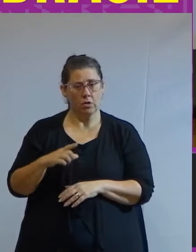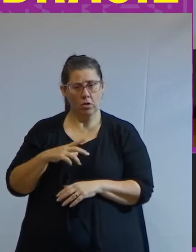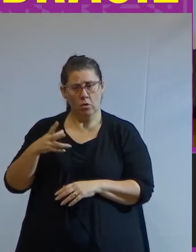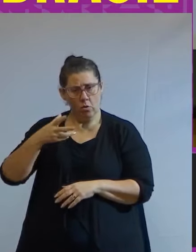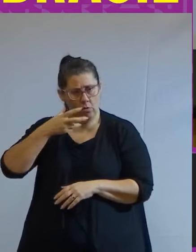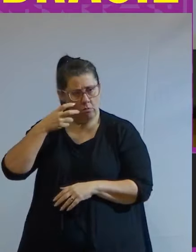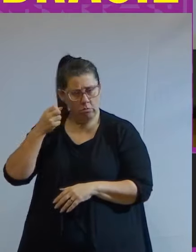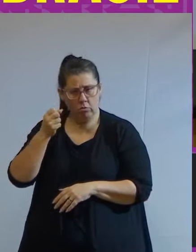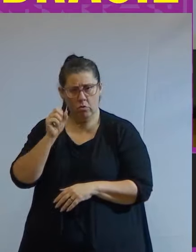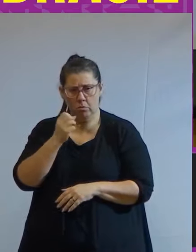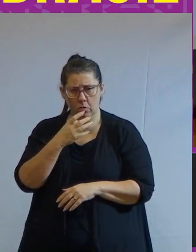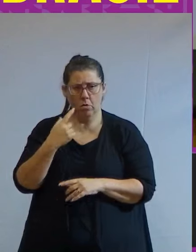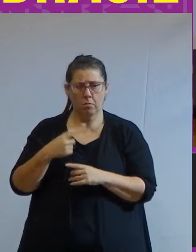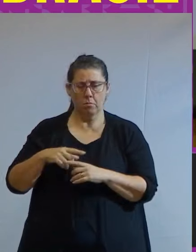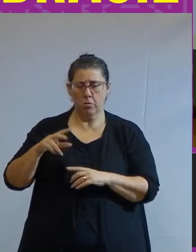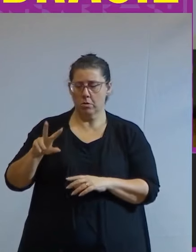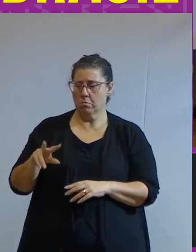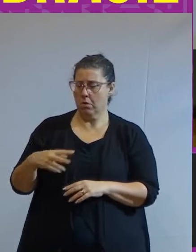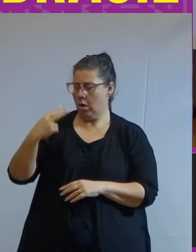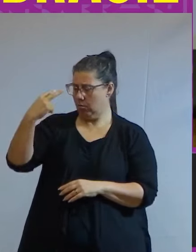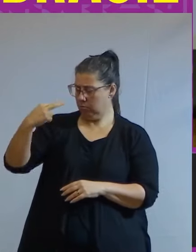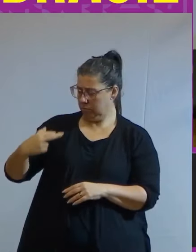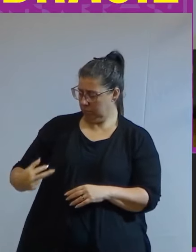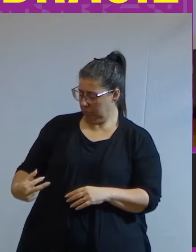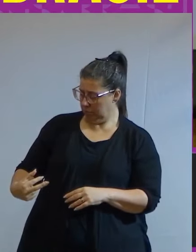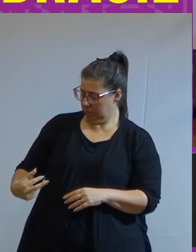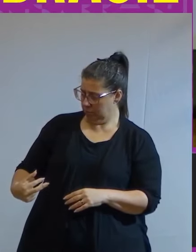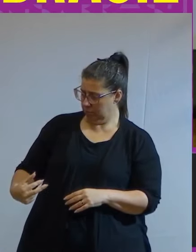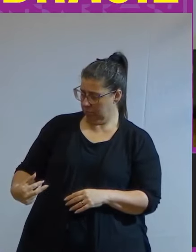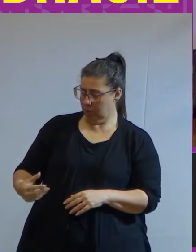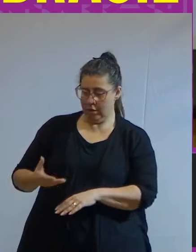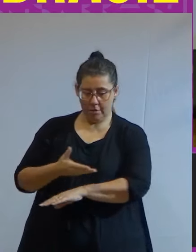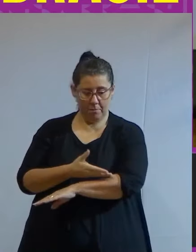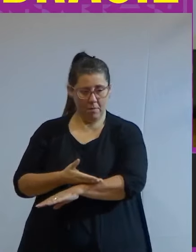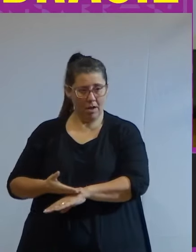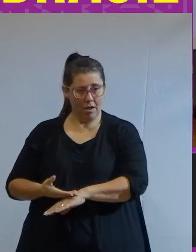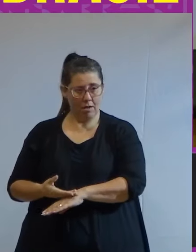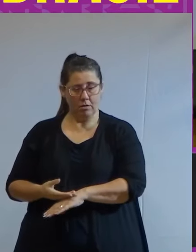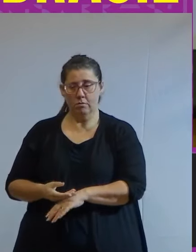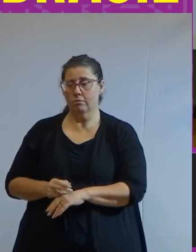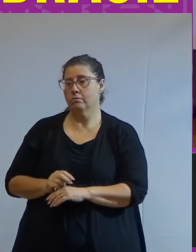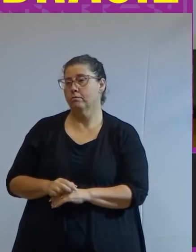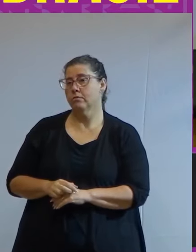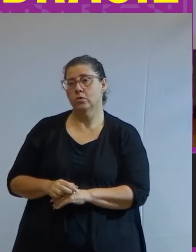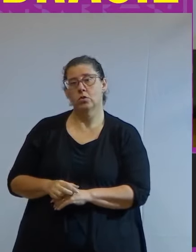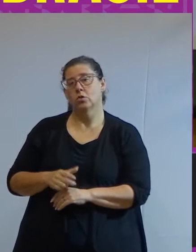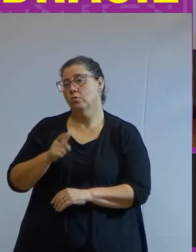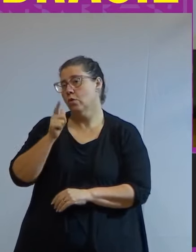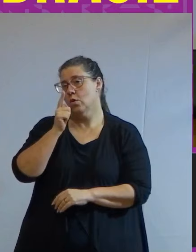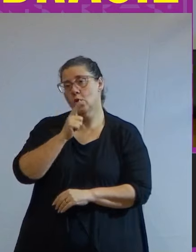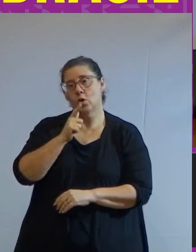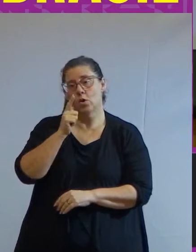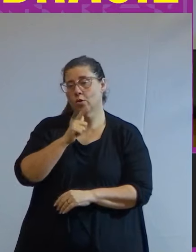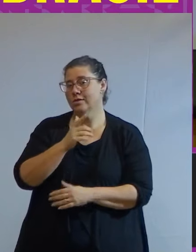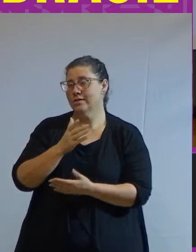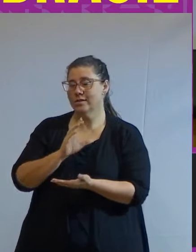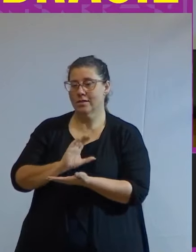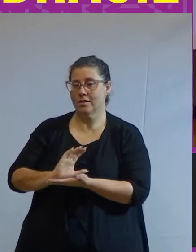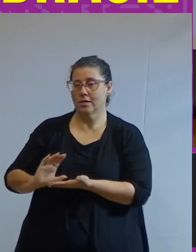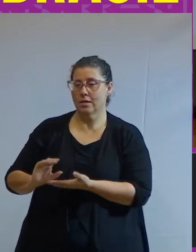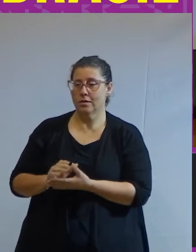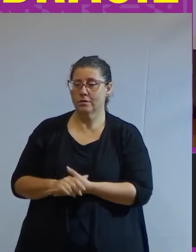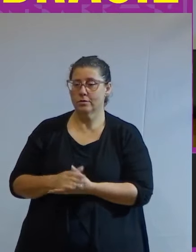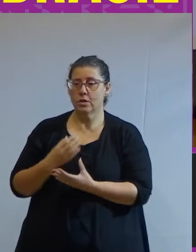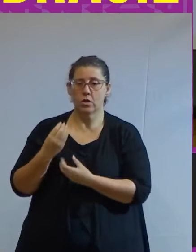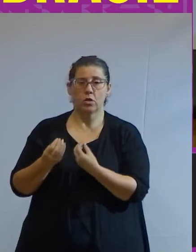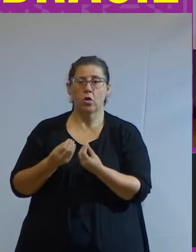porque simplesmente olham para a nossa roupa olham para a nossa cor da pele e falam simplesmente não vamos te dar acesso a crédito e como é que a